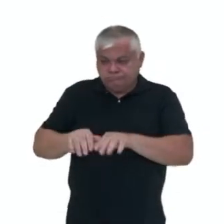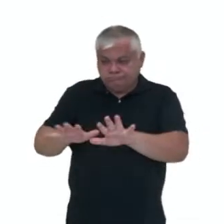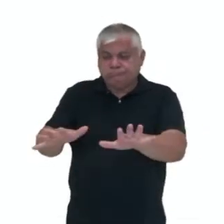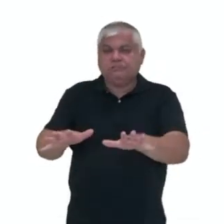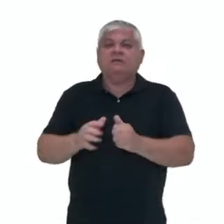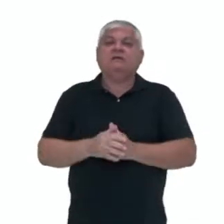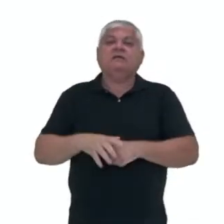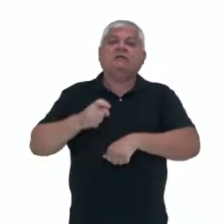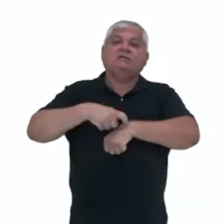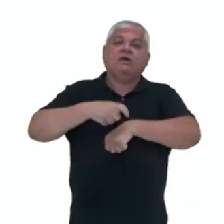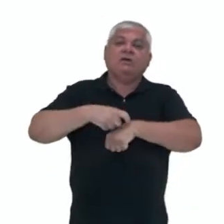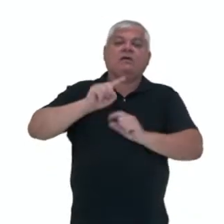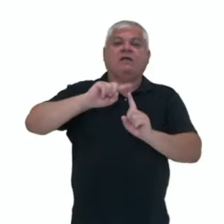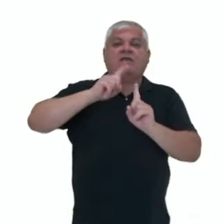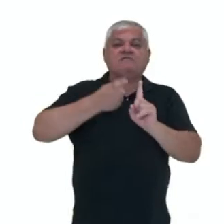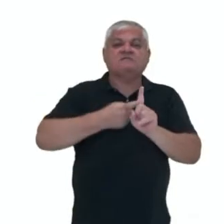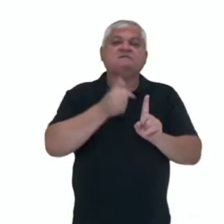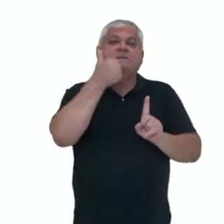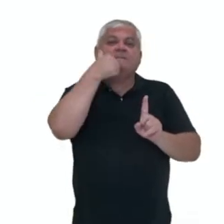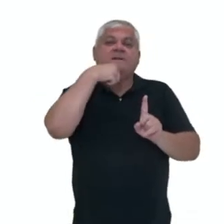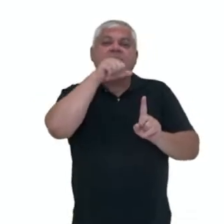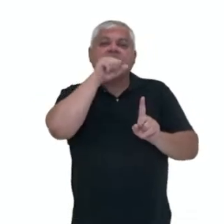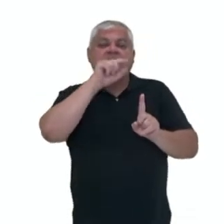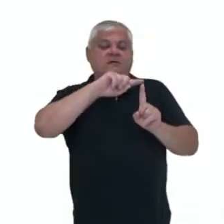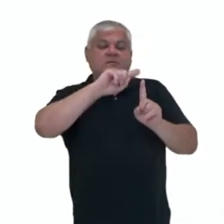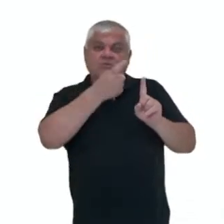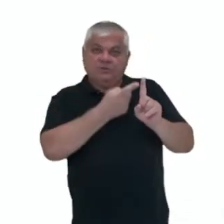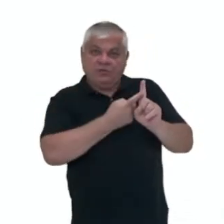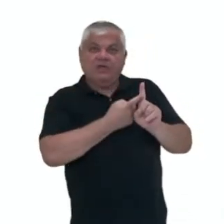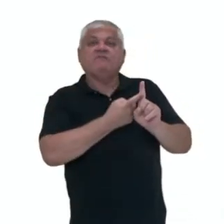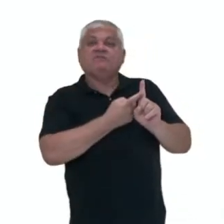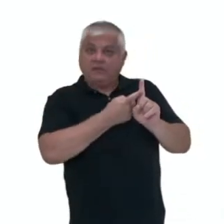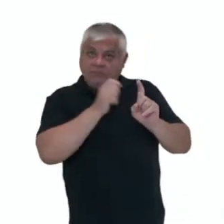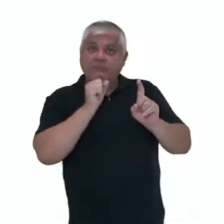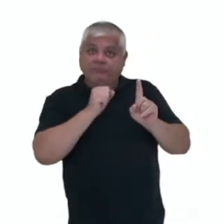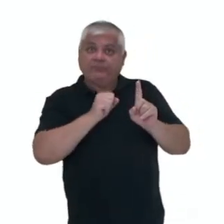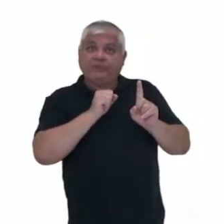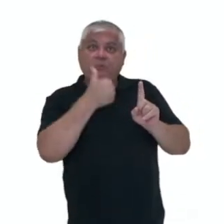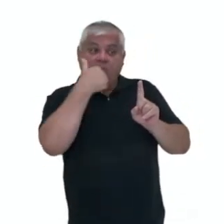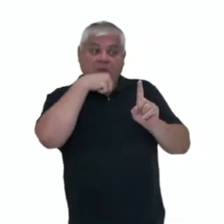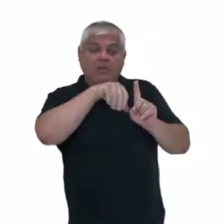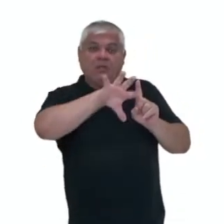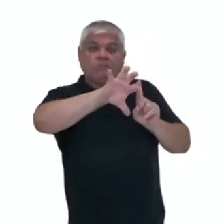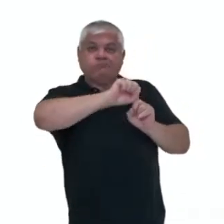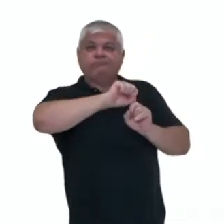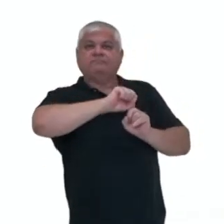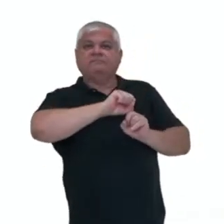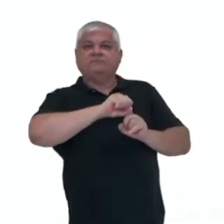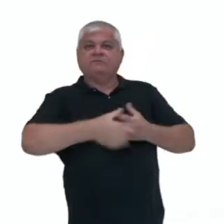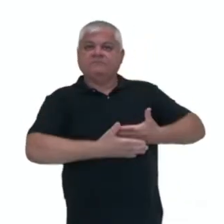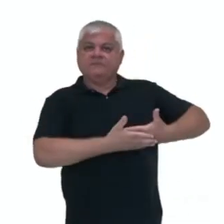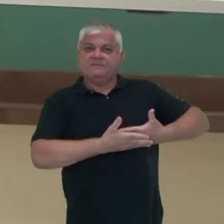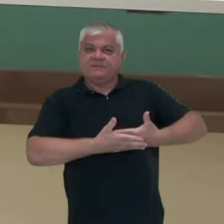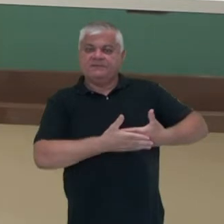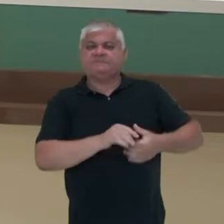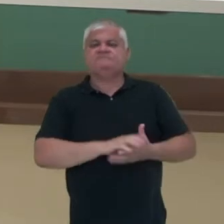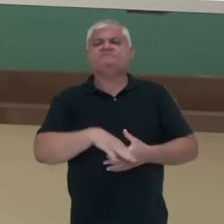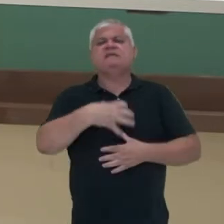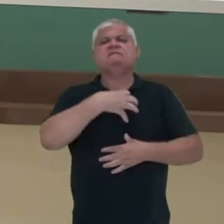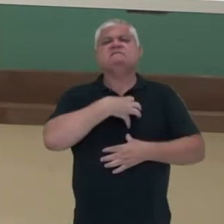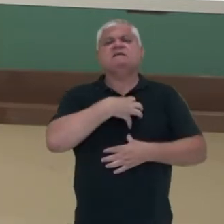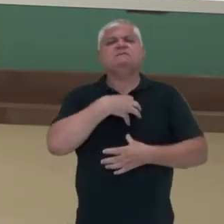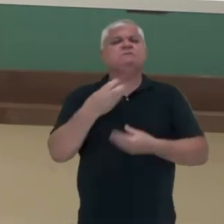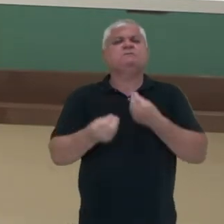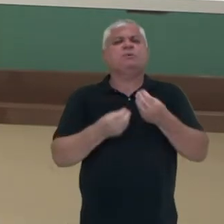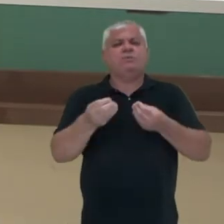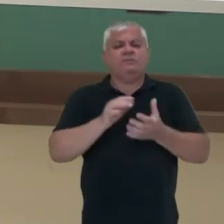durante a gravidez, né, o parasita pode ser transmitido ali pela placenta. Os sintomas que a